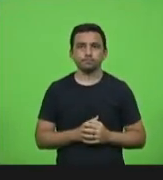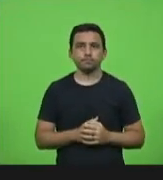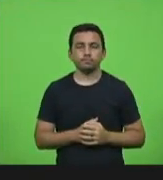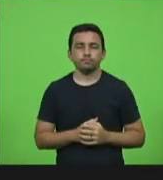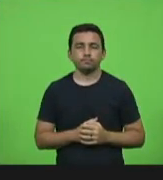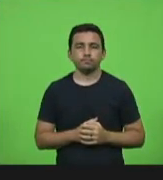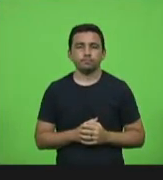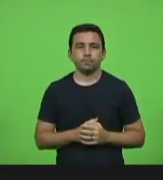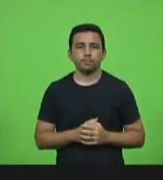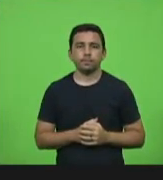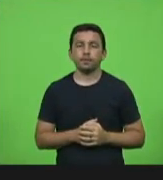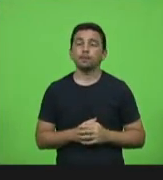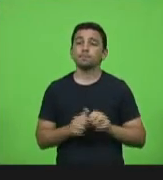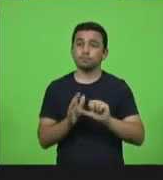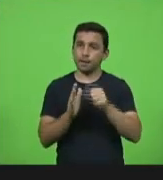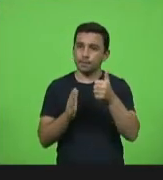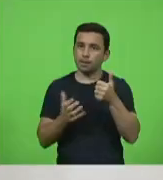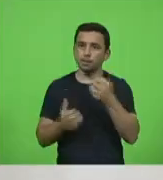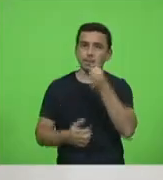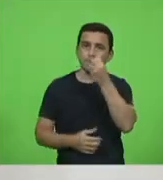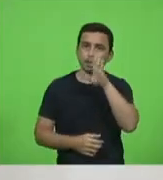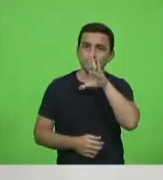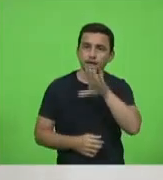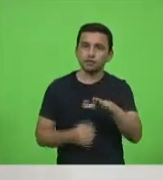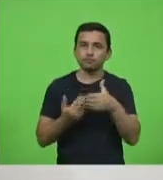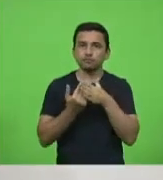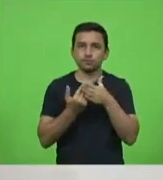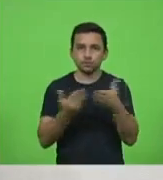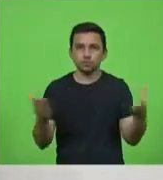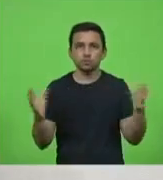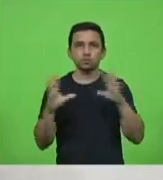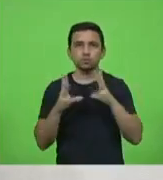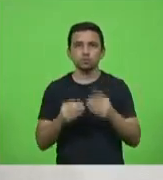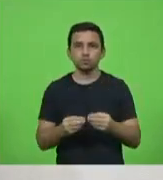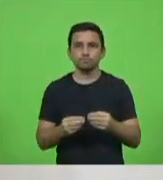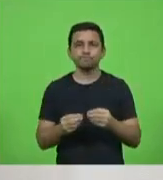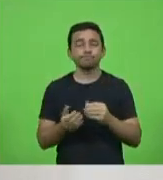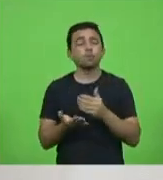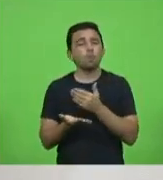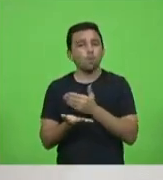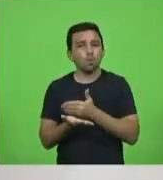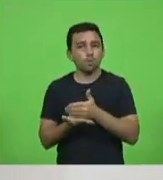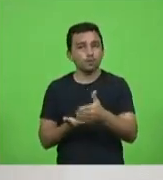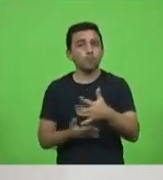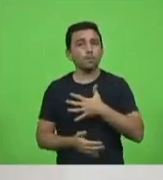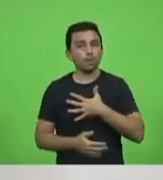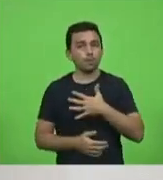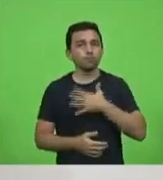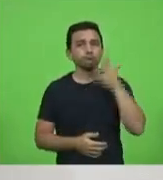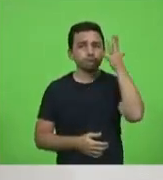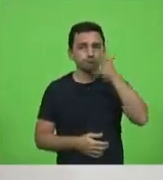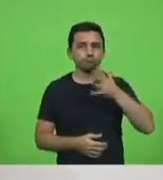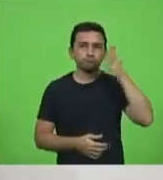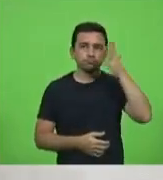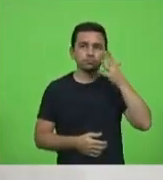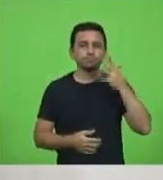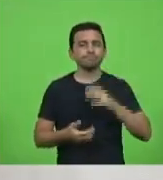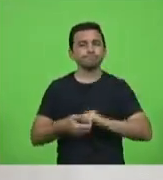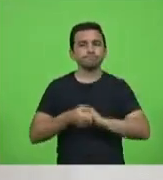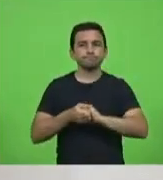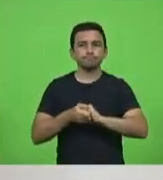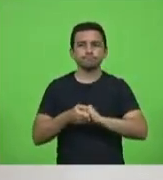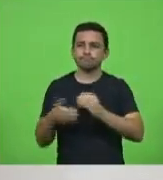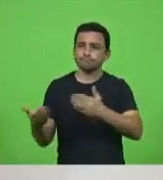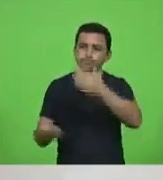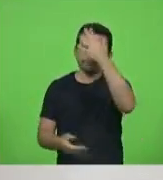Bom, primeiramente, muito boa tarde a todas e todos. Eu quero iniciar o meu pronunciamento de hoje saudando a deputada